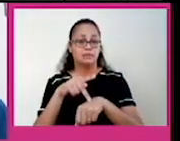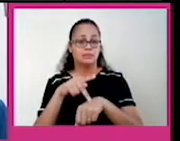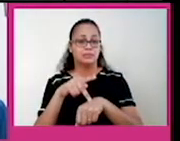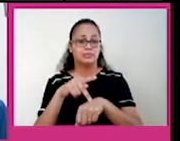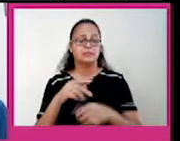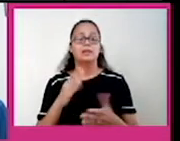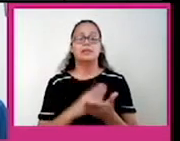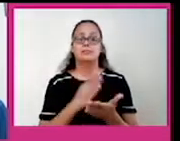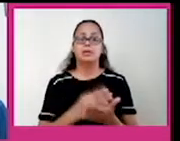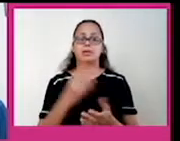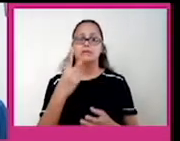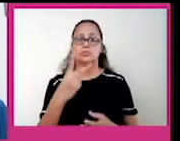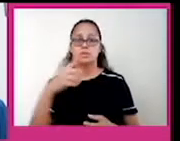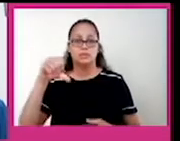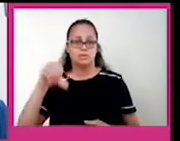219.